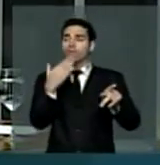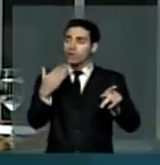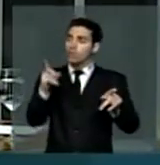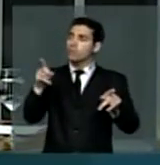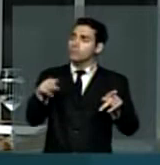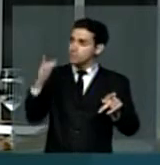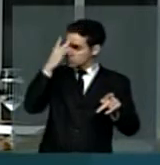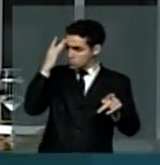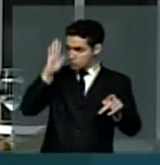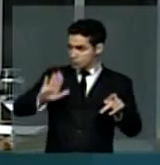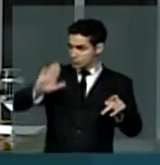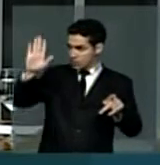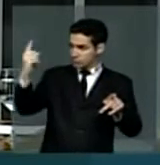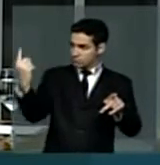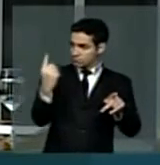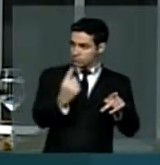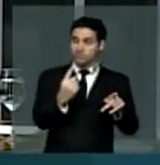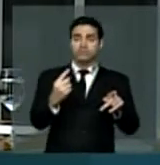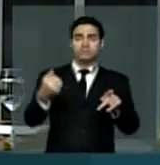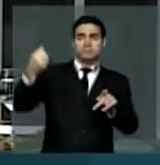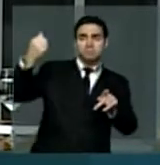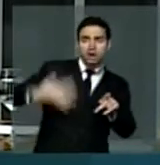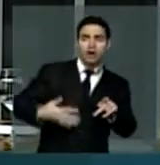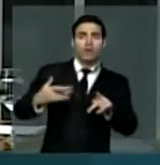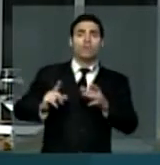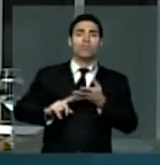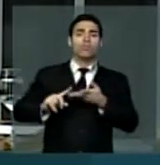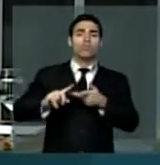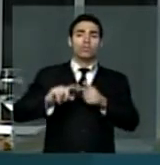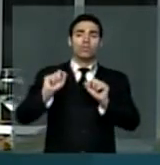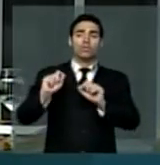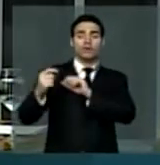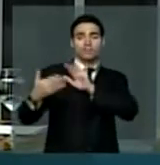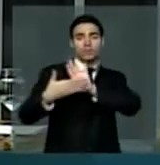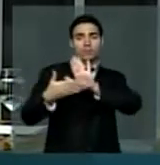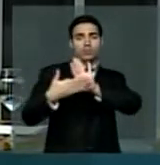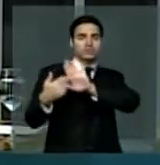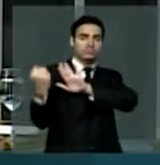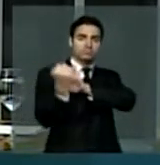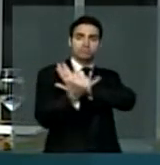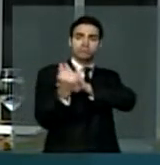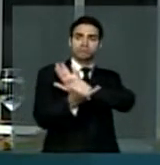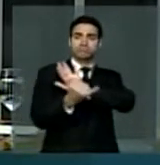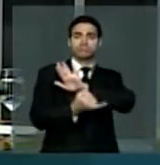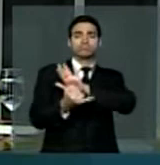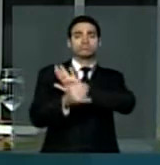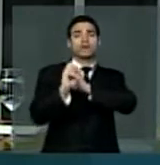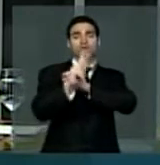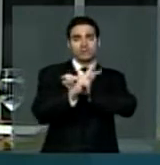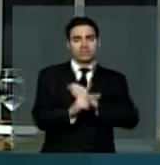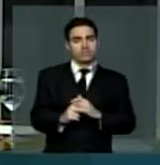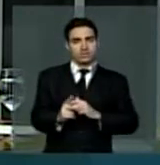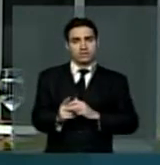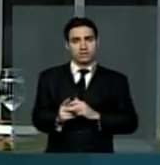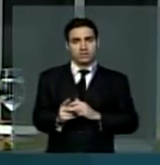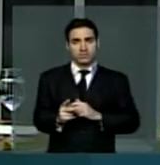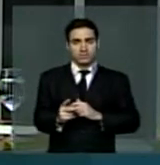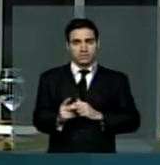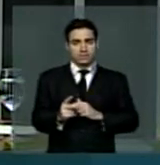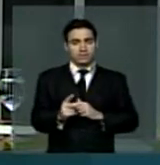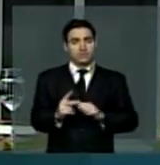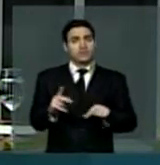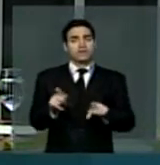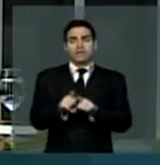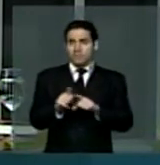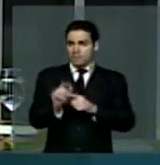expõe as suas propostas sem contudo apresentar mega mega projetos